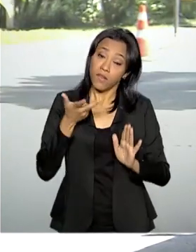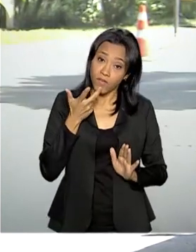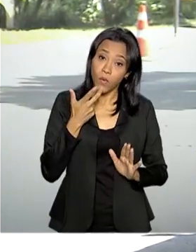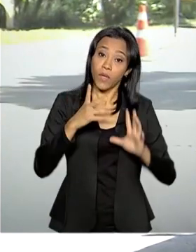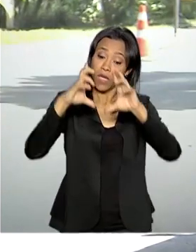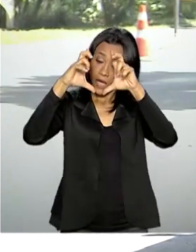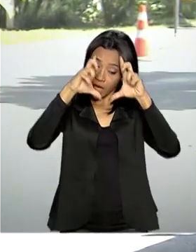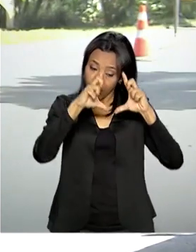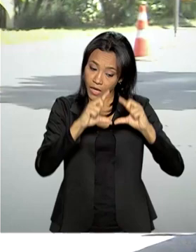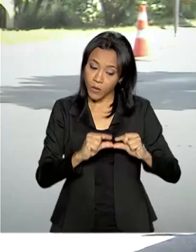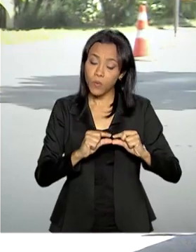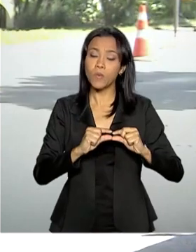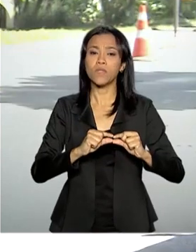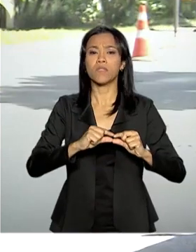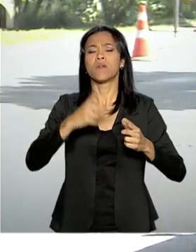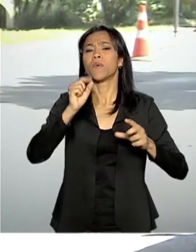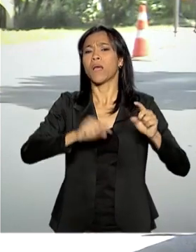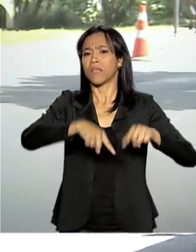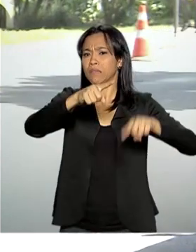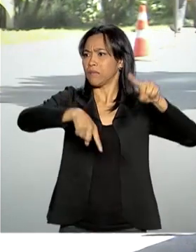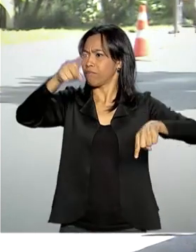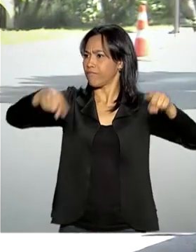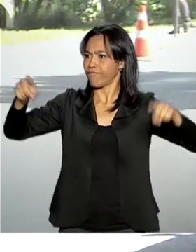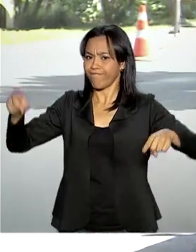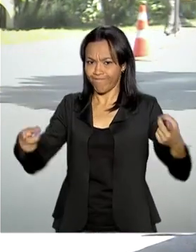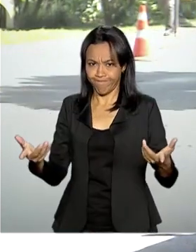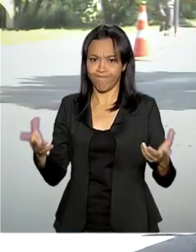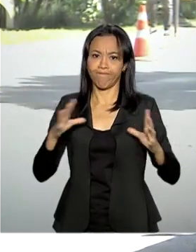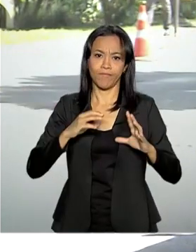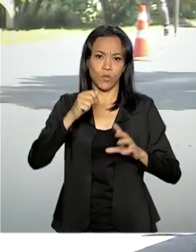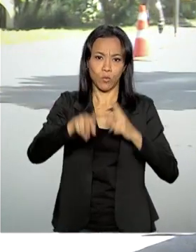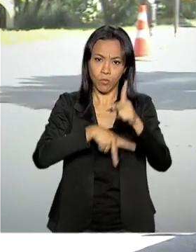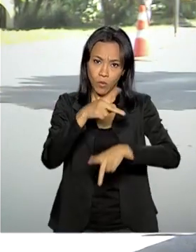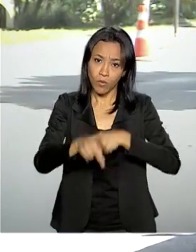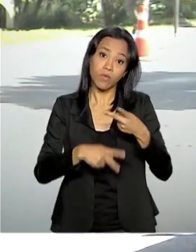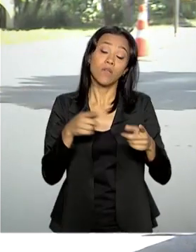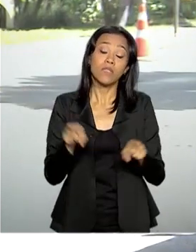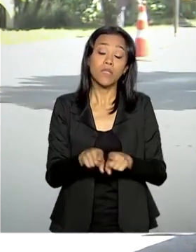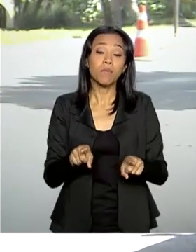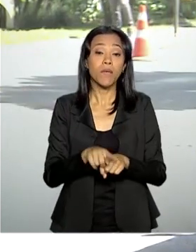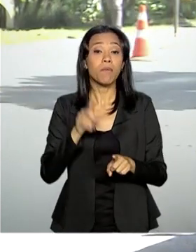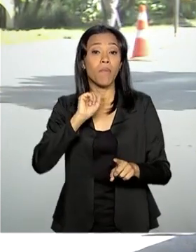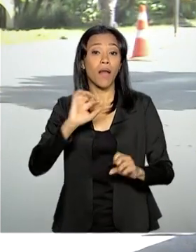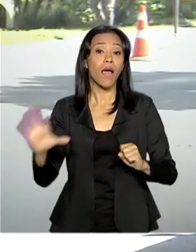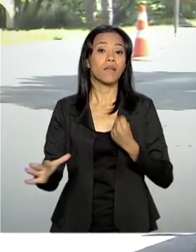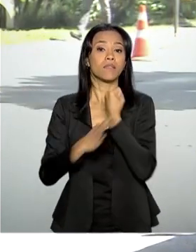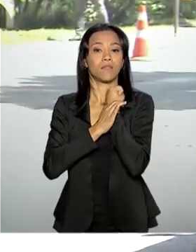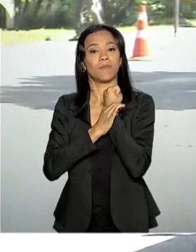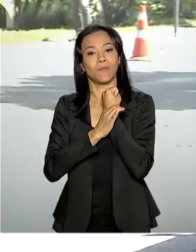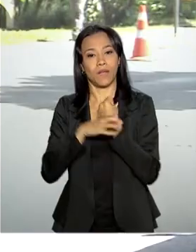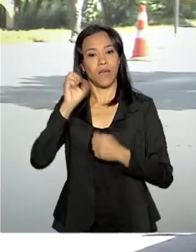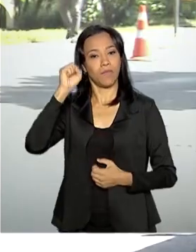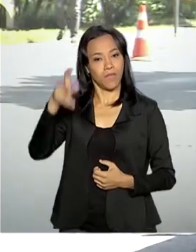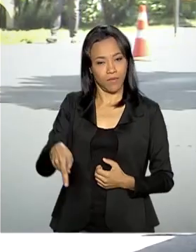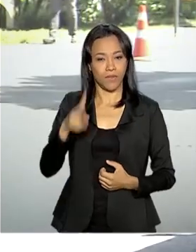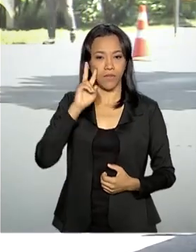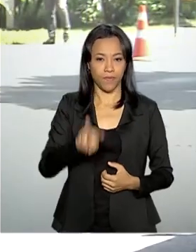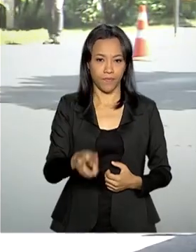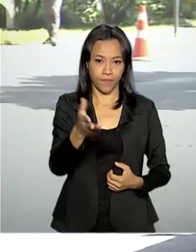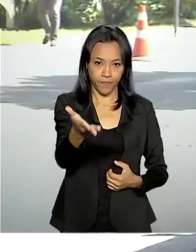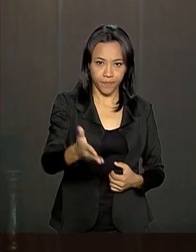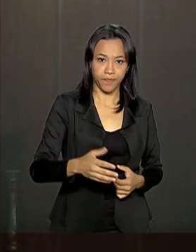reduzir as desigualdades, a proposta busca garantir a sustentabilidade da Previdência. Vamos ouvir.